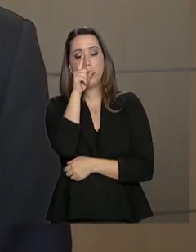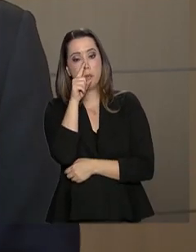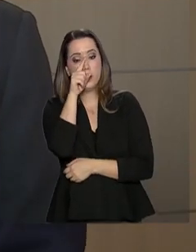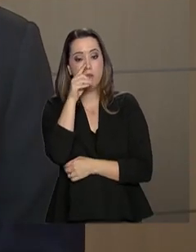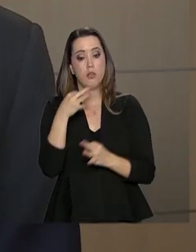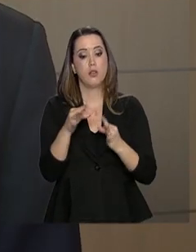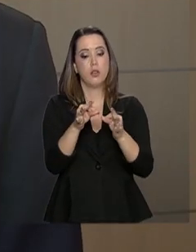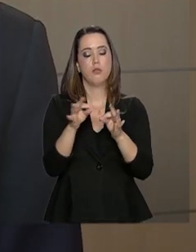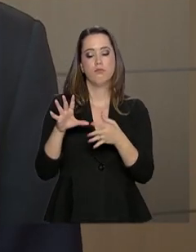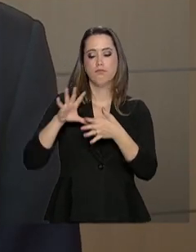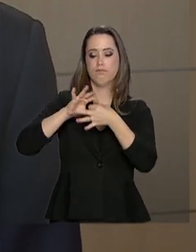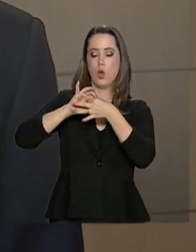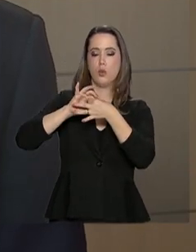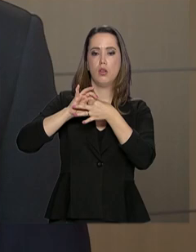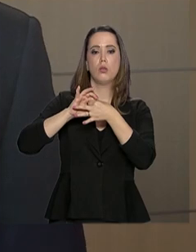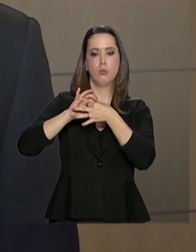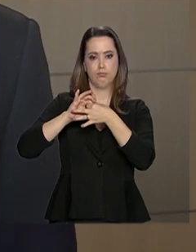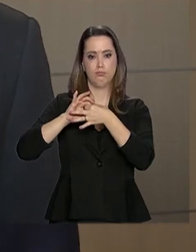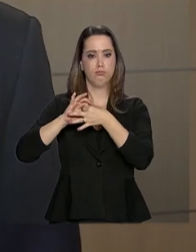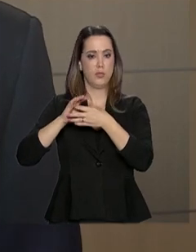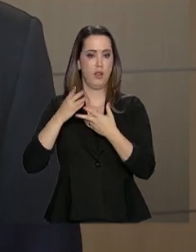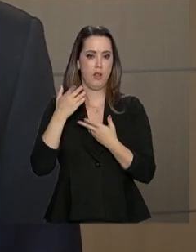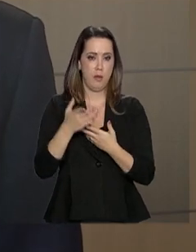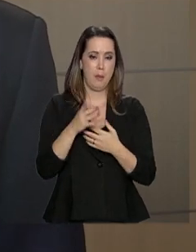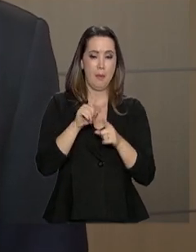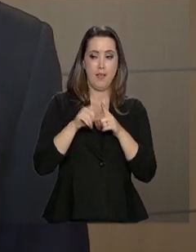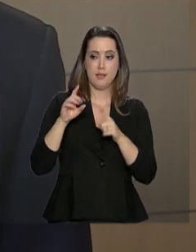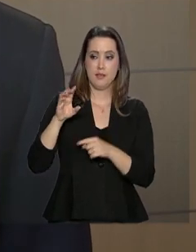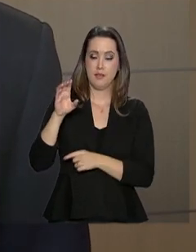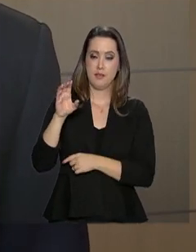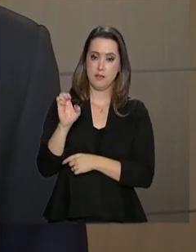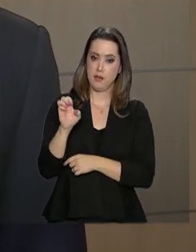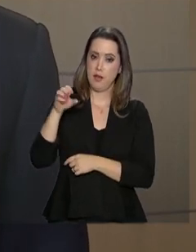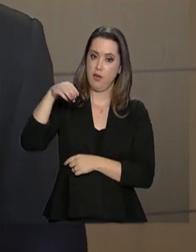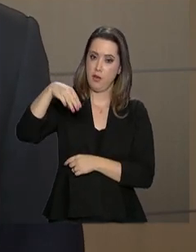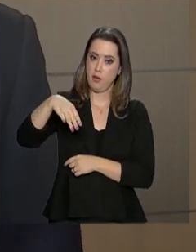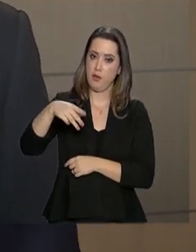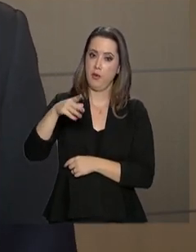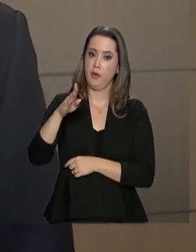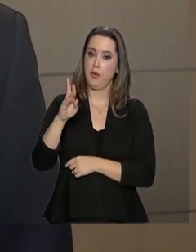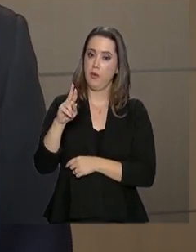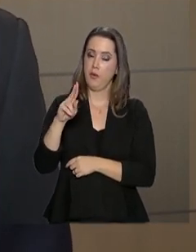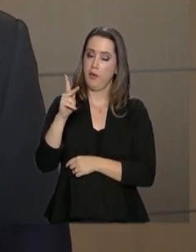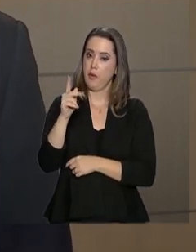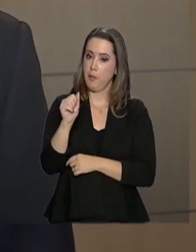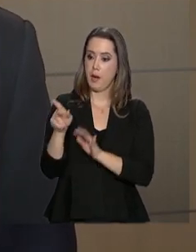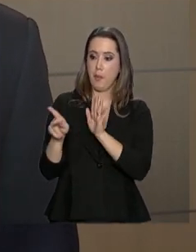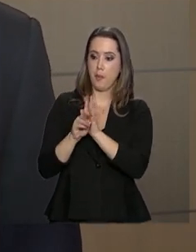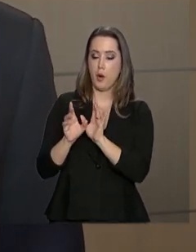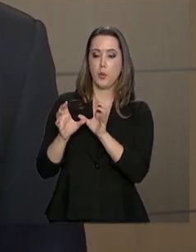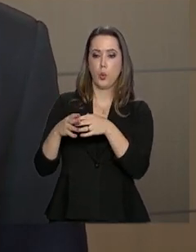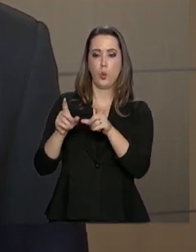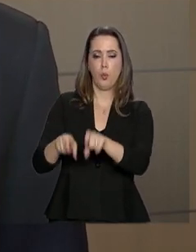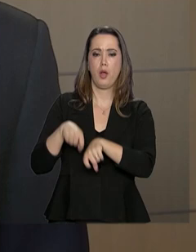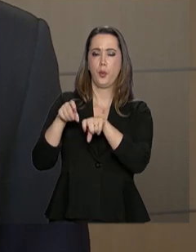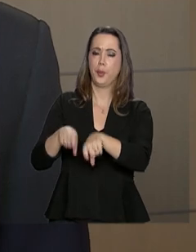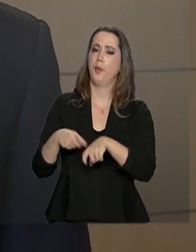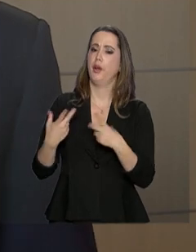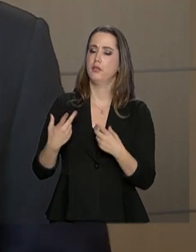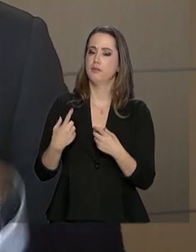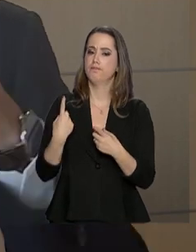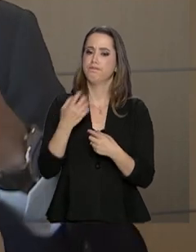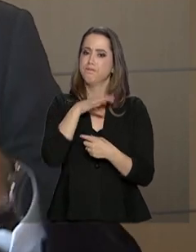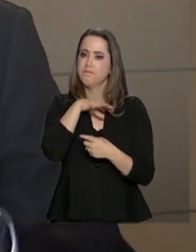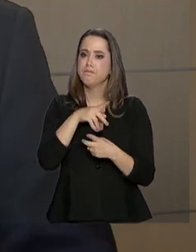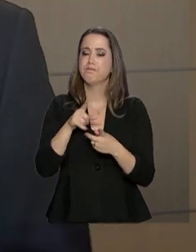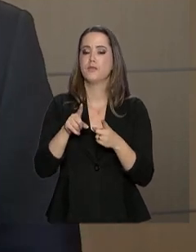da tecnologia são compartilhados. No caso da Embrapa, os parceiros são do setor agropecuário, do setor produtivo. E